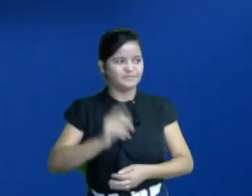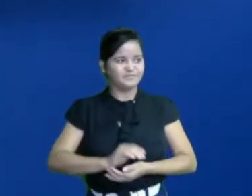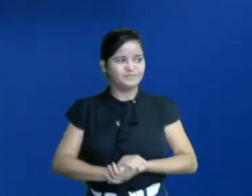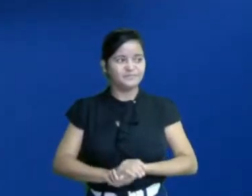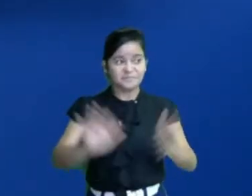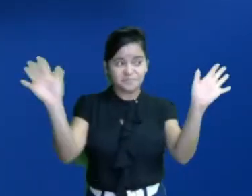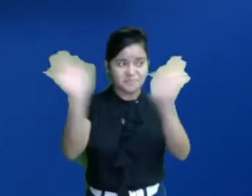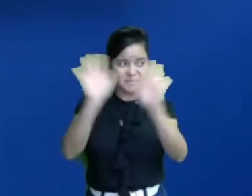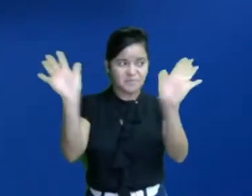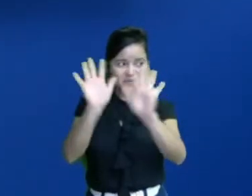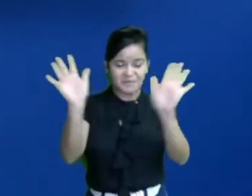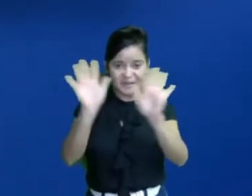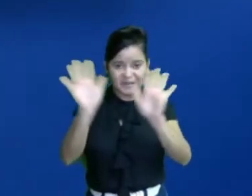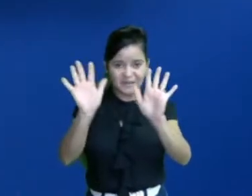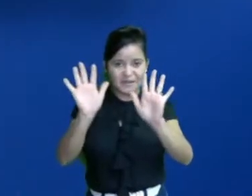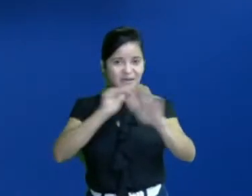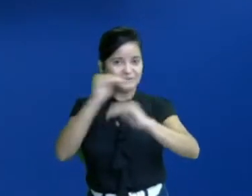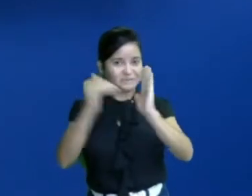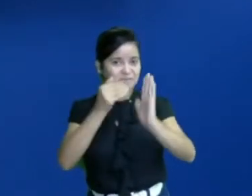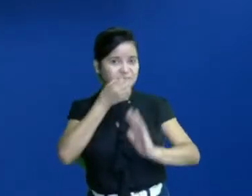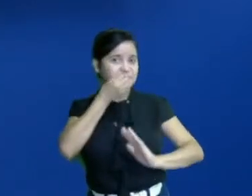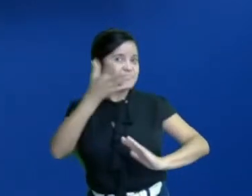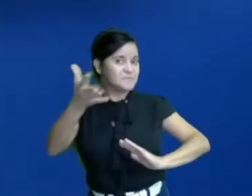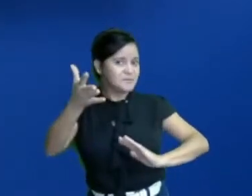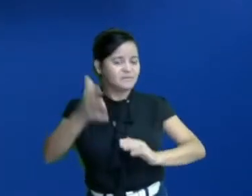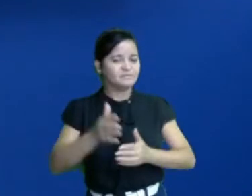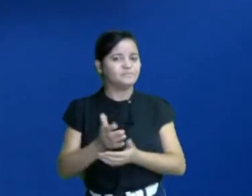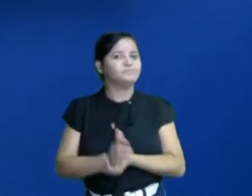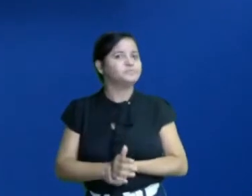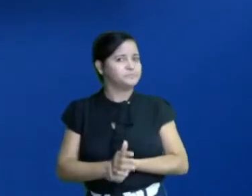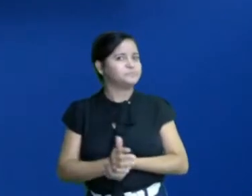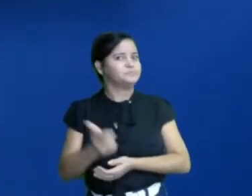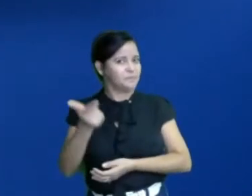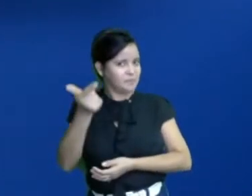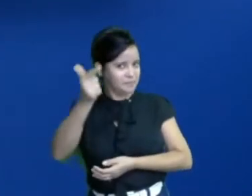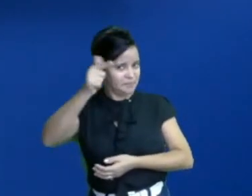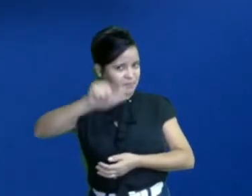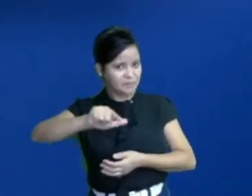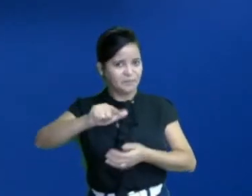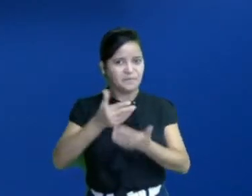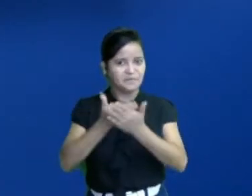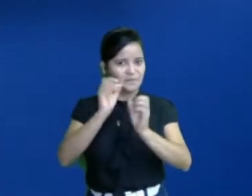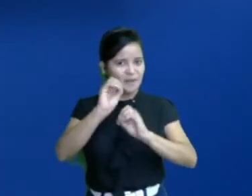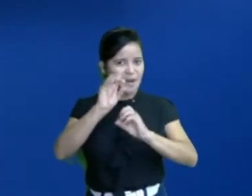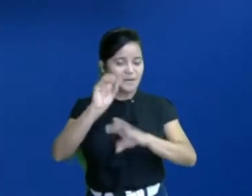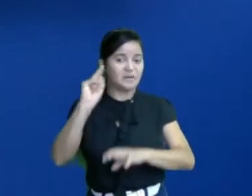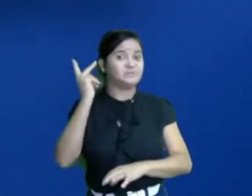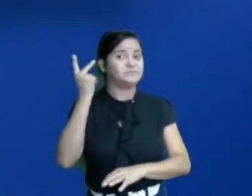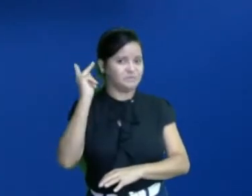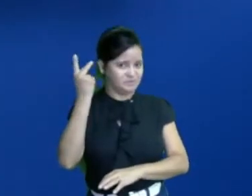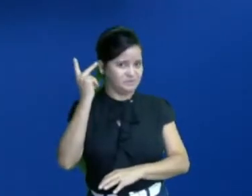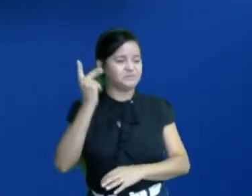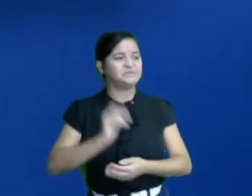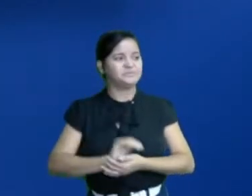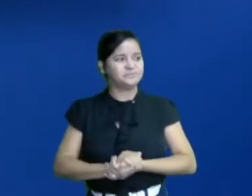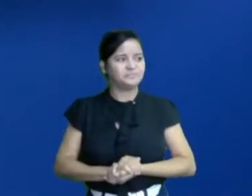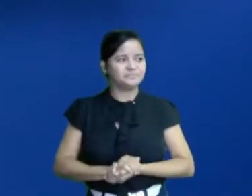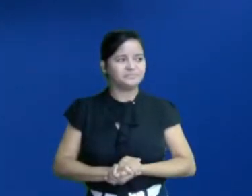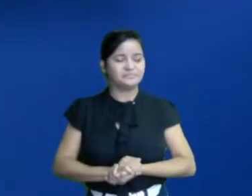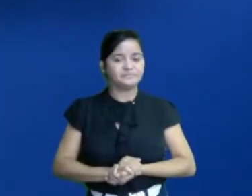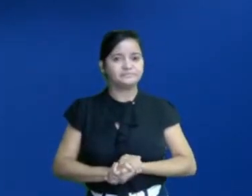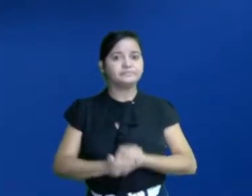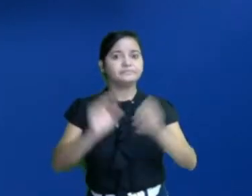Olá turma, tudo bem? Vamos para mais uma aula de história. E hoje o tema da nossa aula é